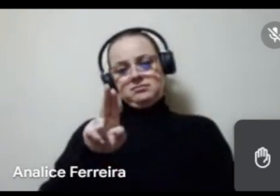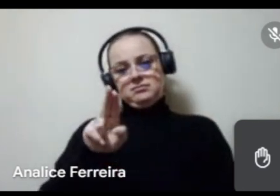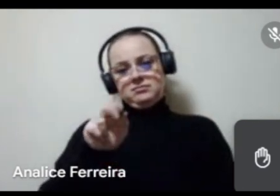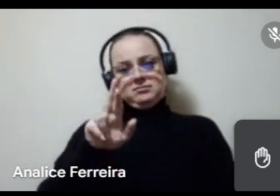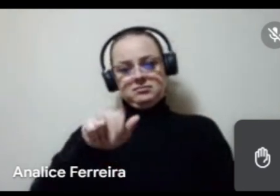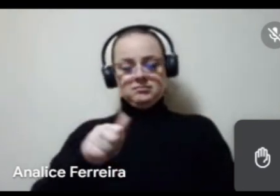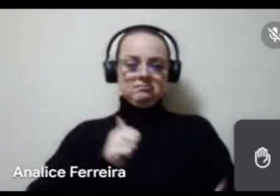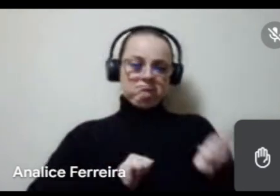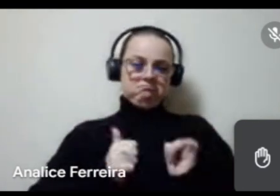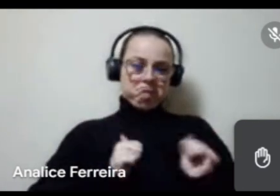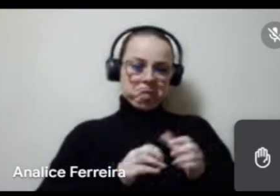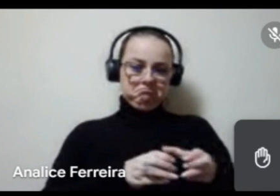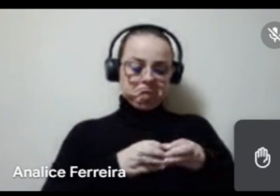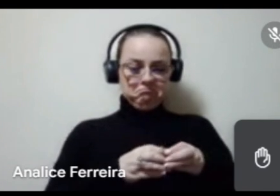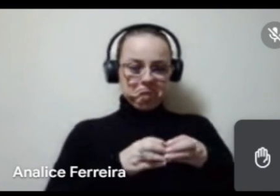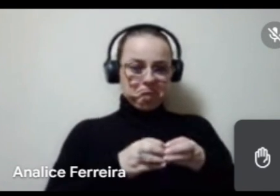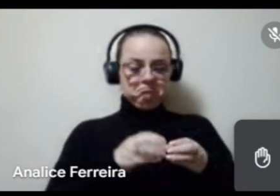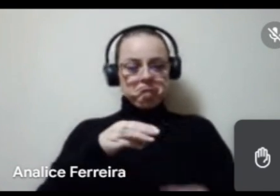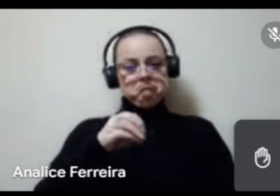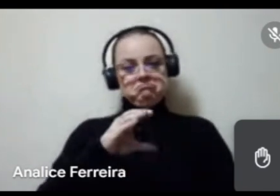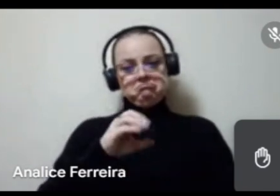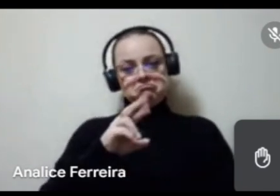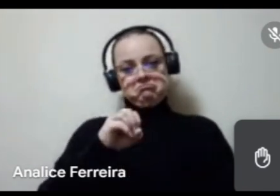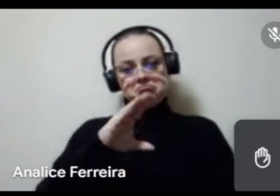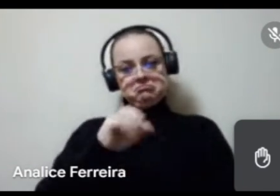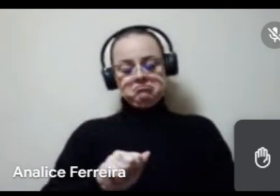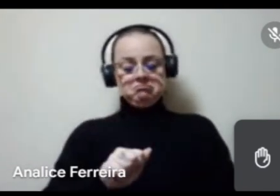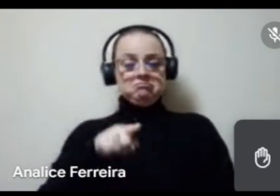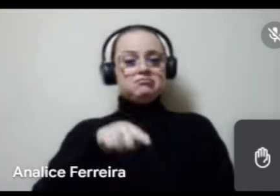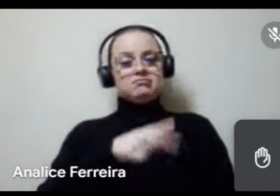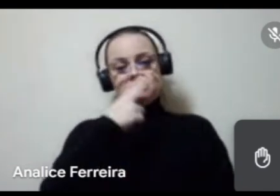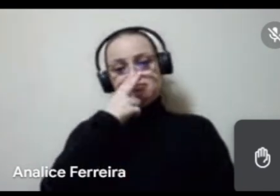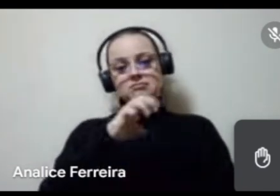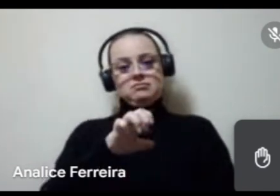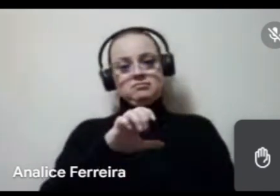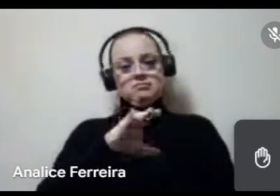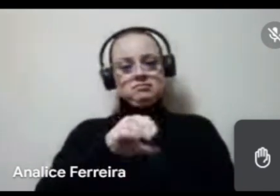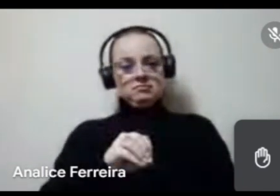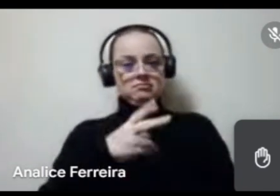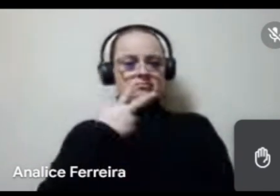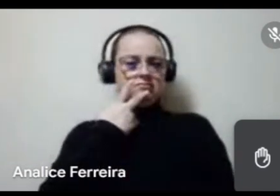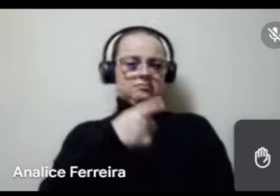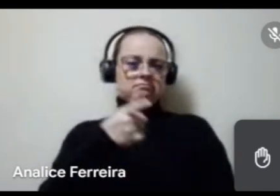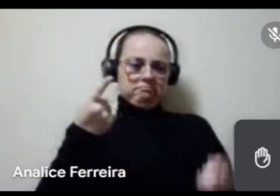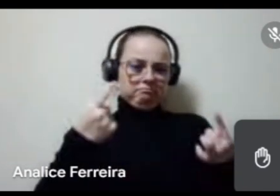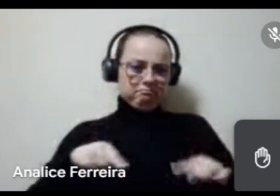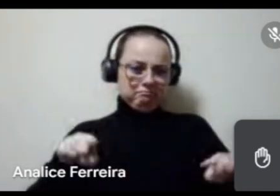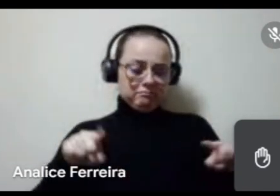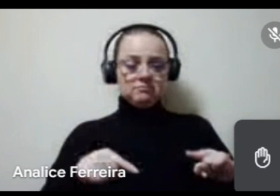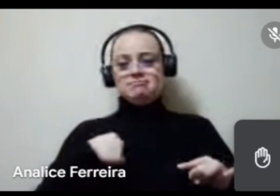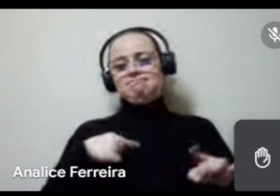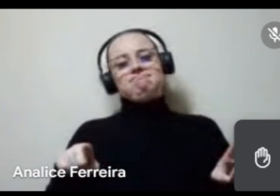de Mossoró, e é como o Eço falou aí, que ele é músico e tal, eu também sou